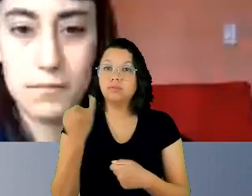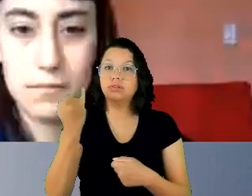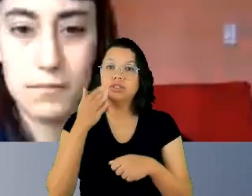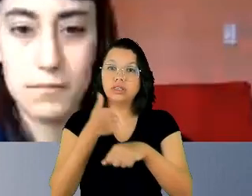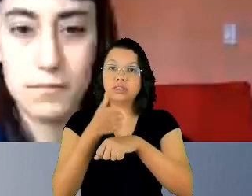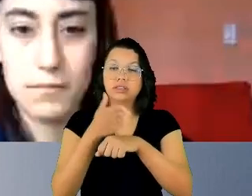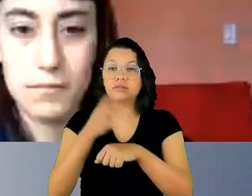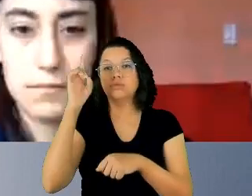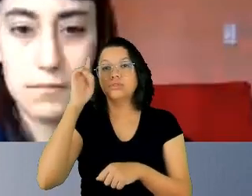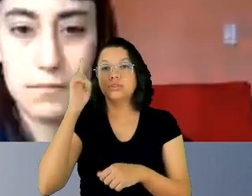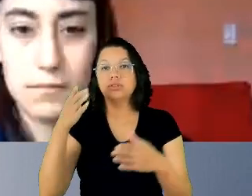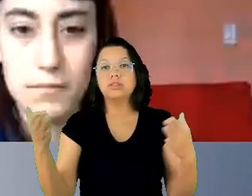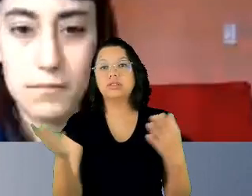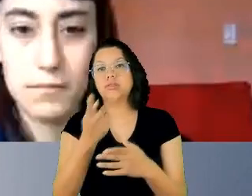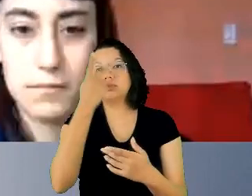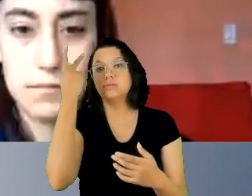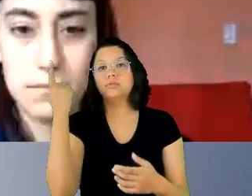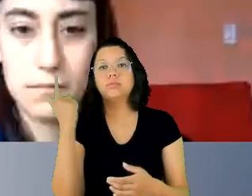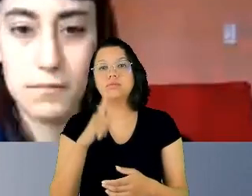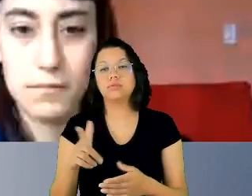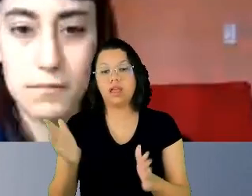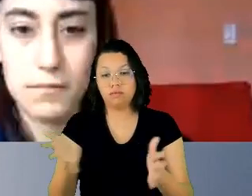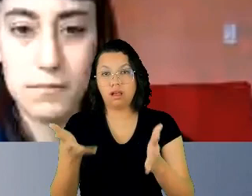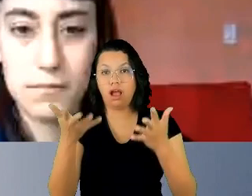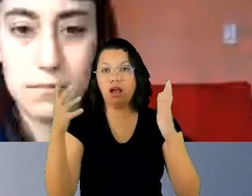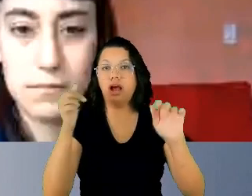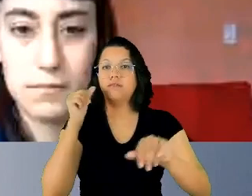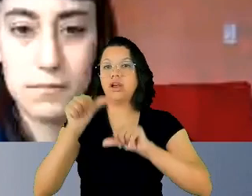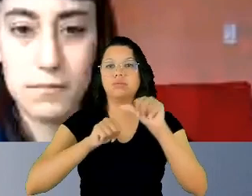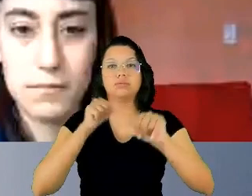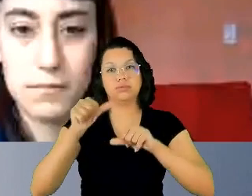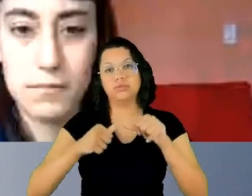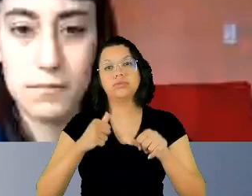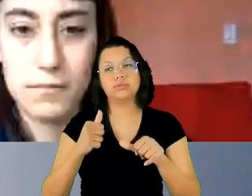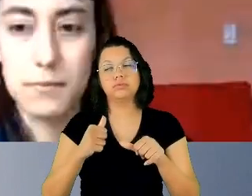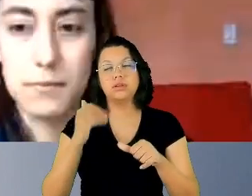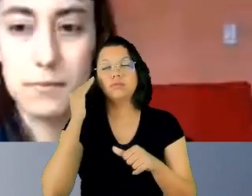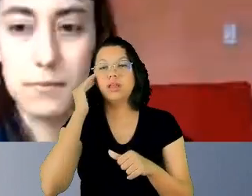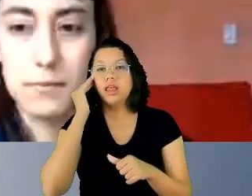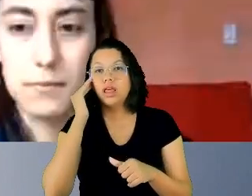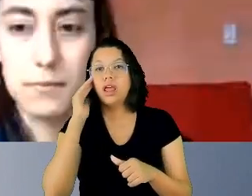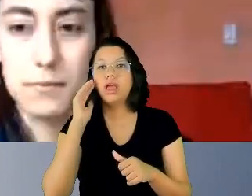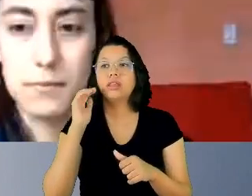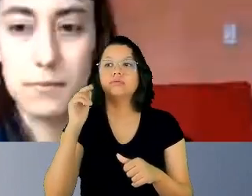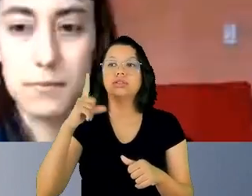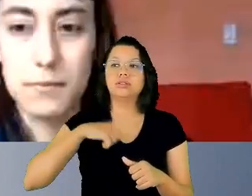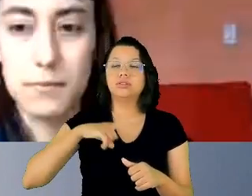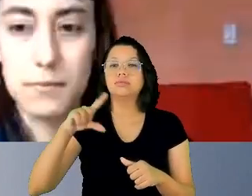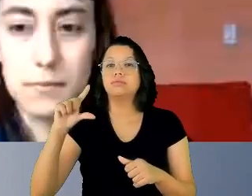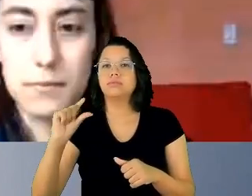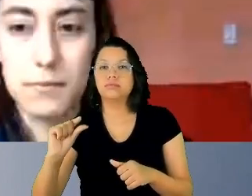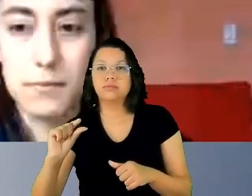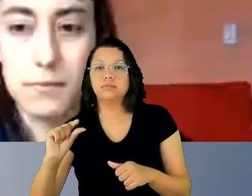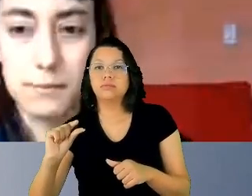pessoas para poder promover as mudanças, na compreensão de que elas tinham pouca,